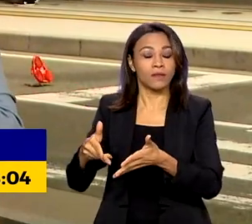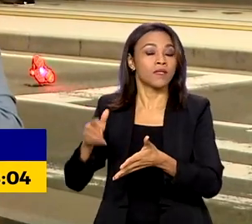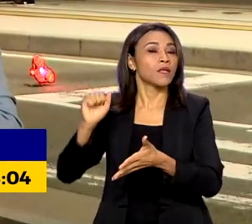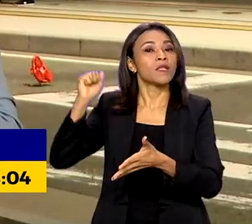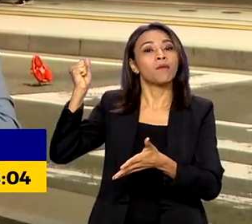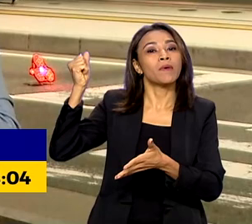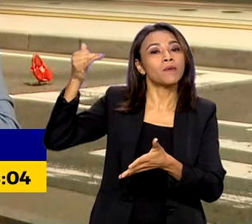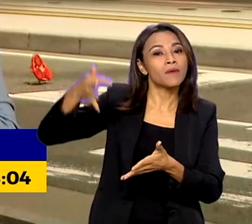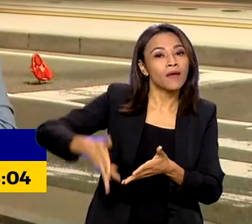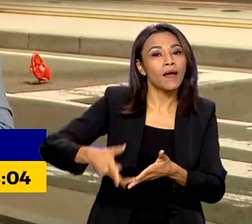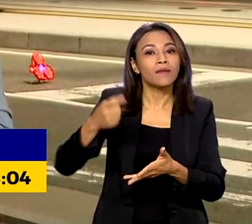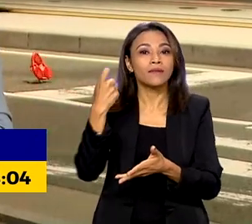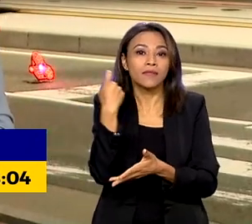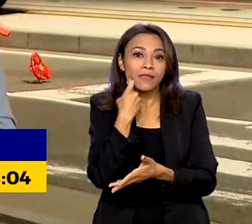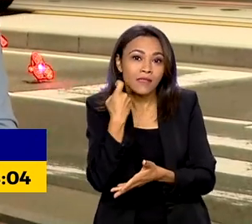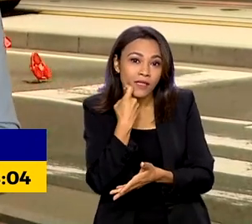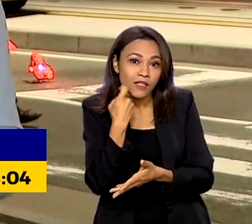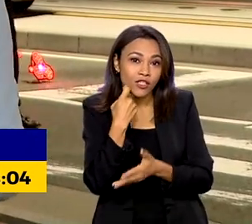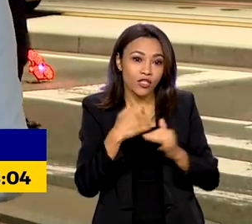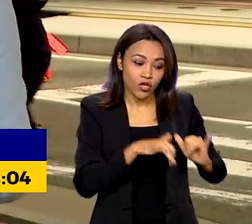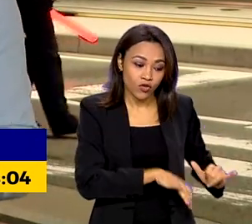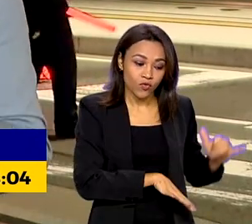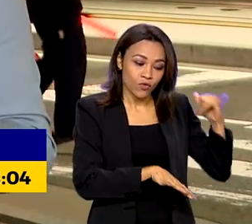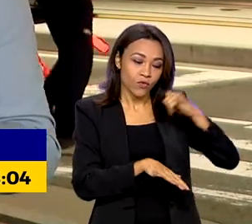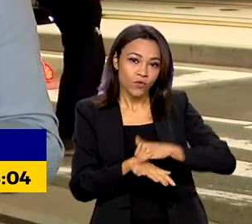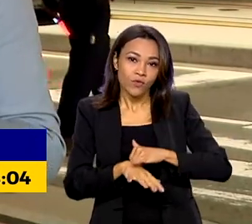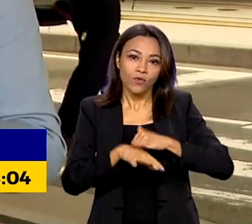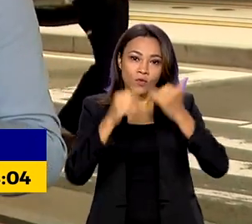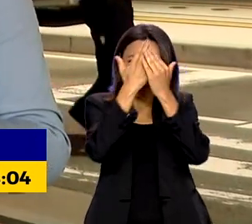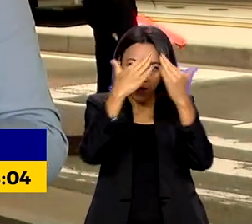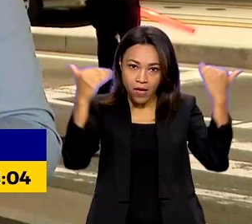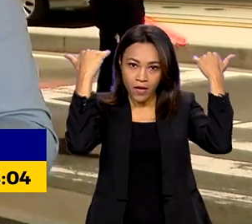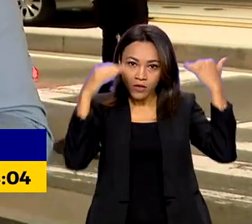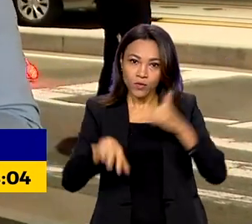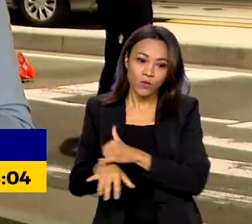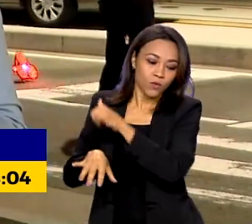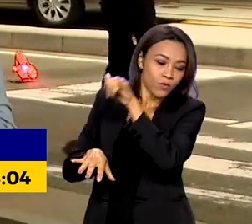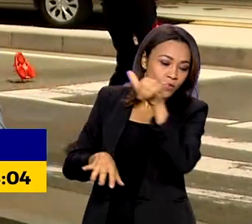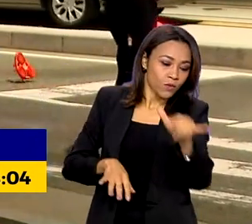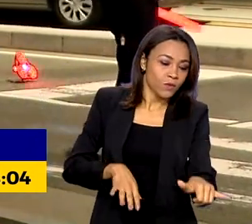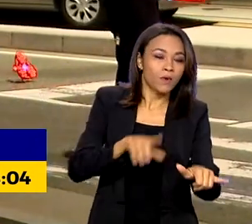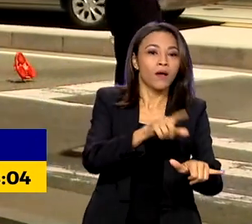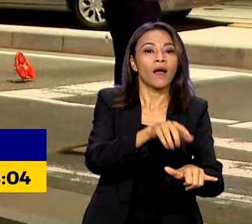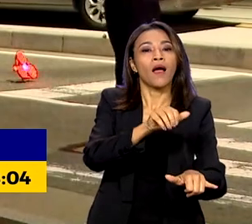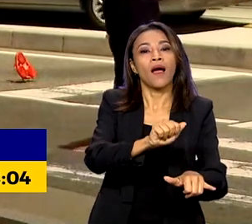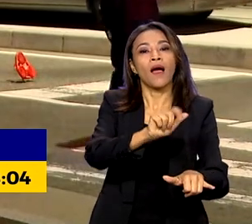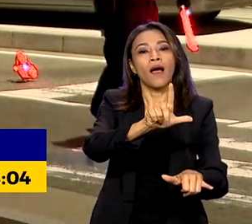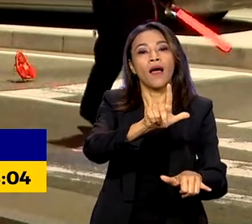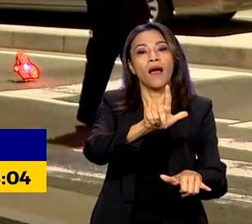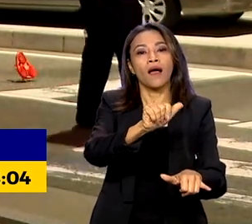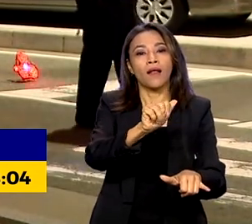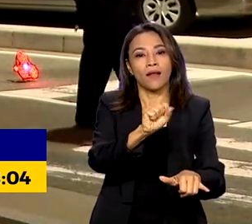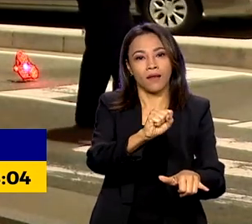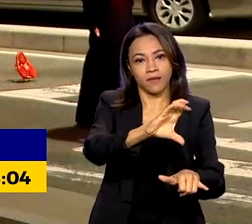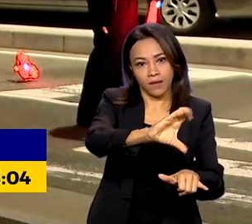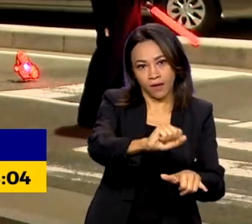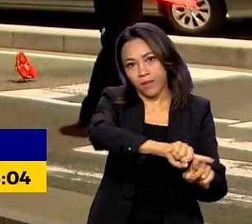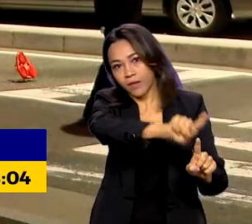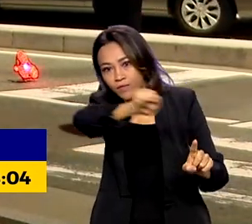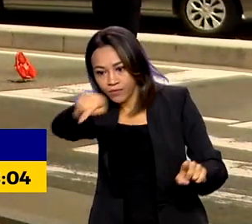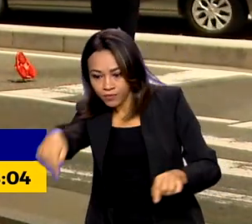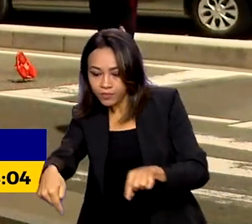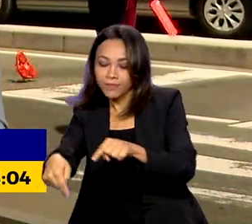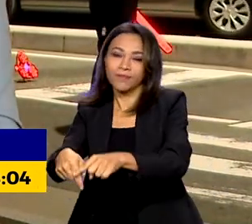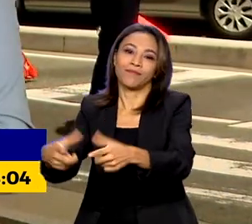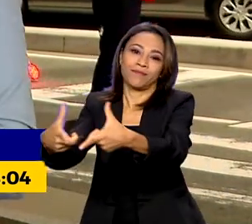-feira, o voo tem previsão de escalas no México e no Alasca. Bom, deixa eu dar uma contextualizada para vocês, porque nós estamos no centro de